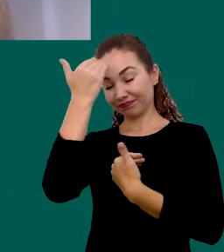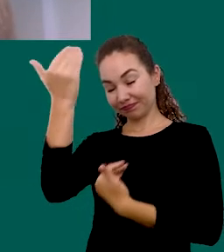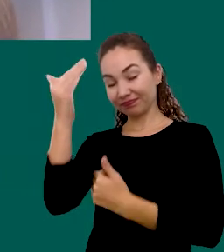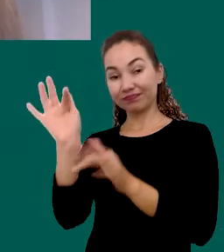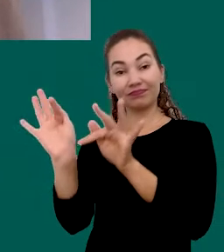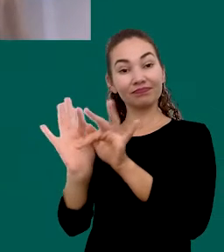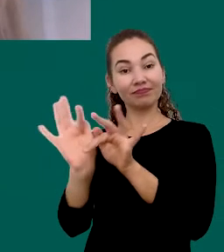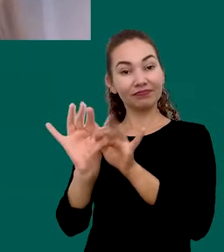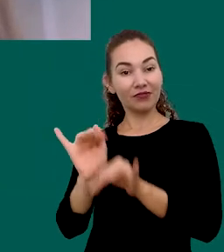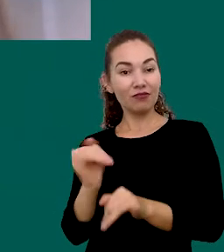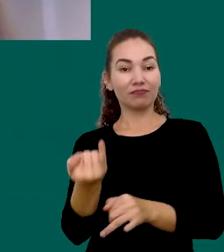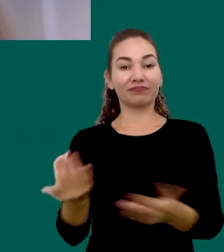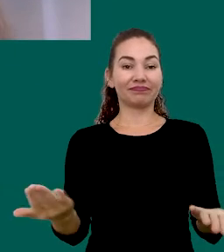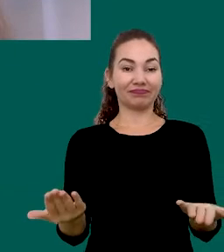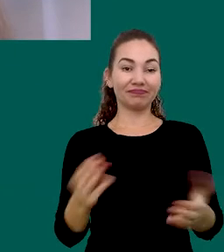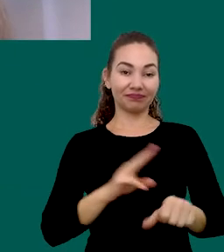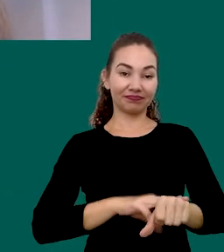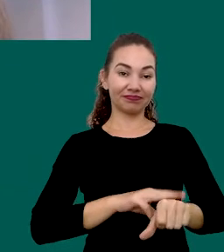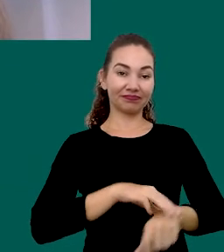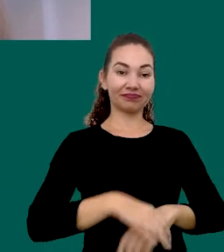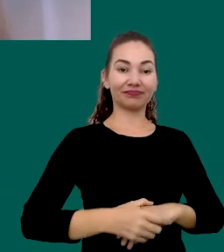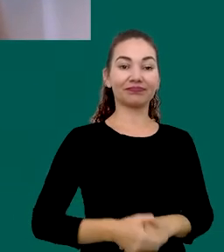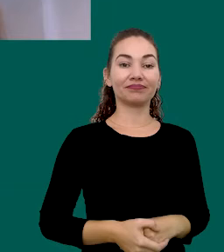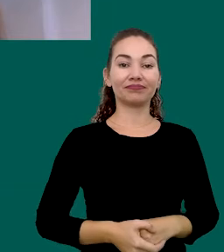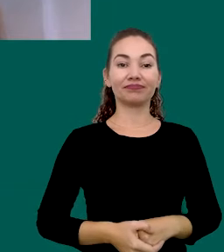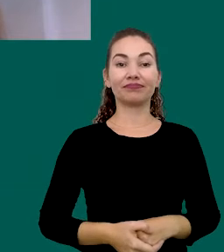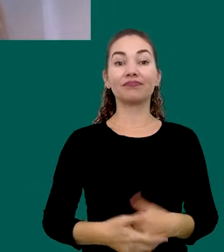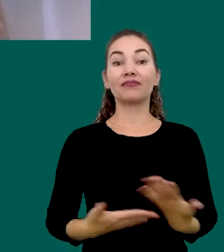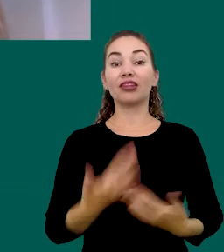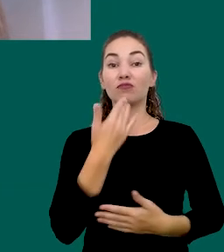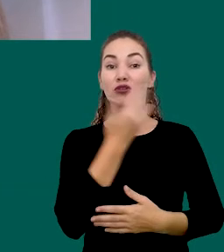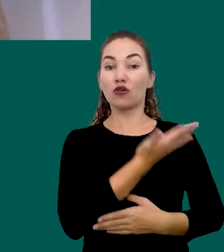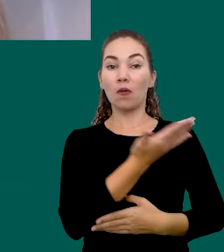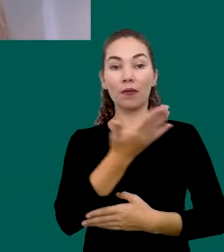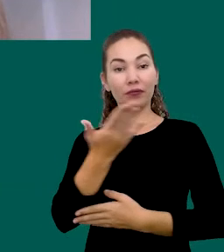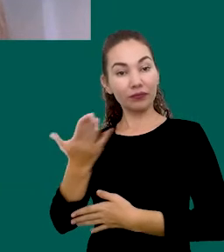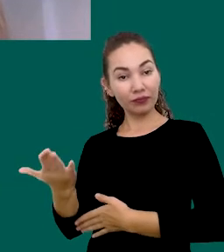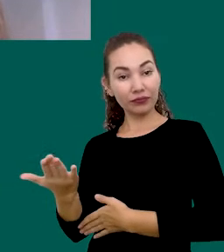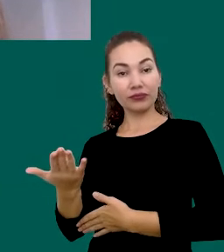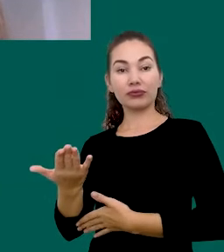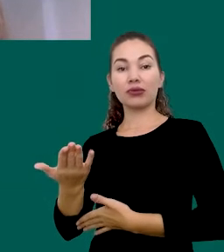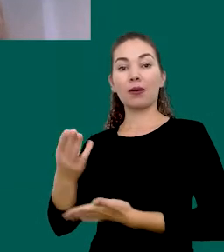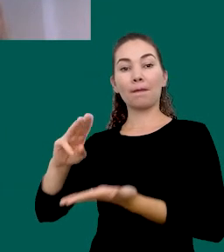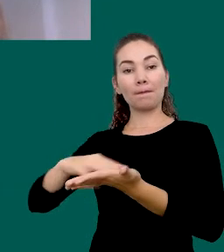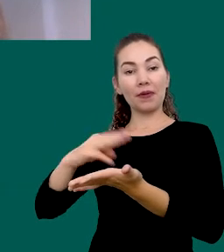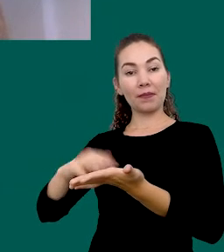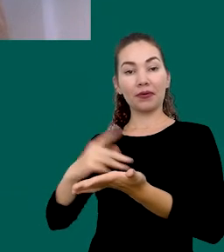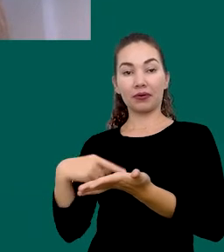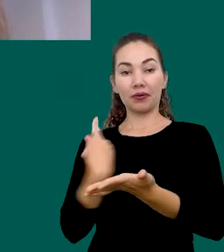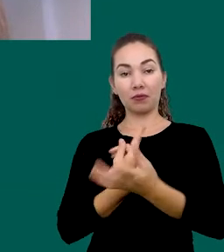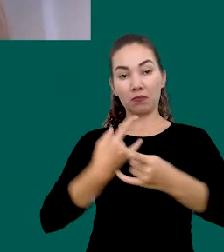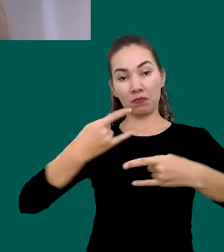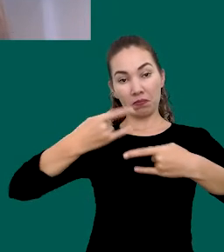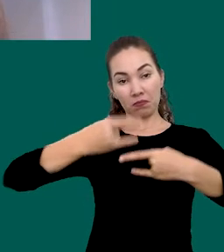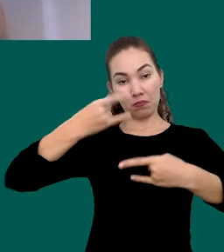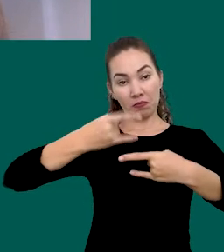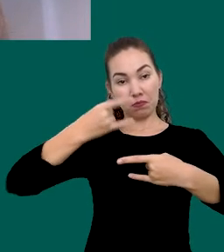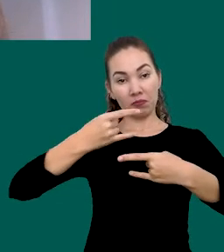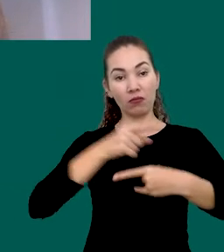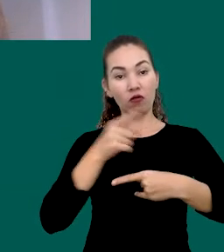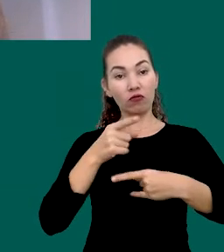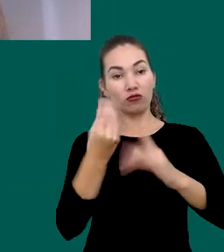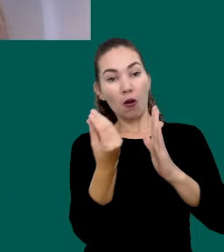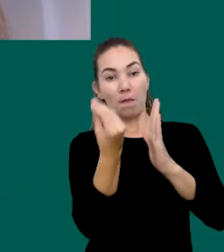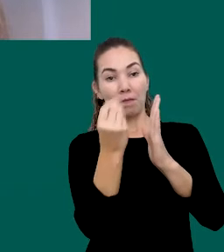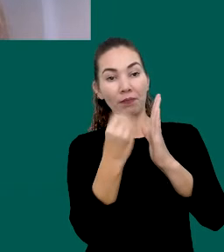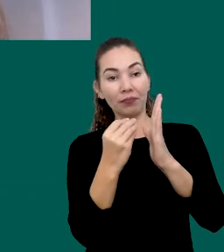por essa oportunidade Pessoal Peço a interação de vocês Ao longo da nossa live Podem postar